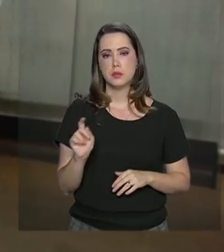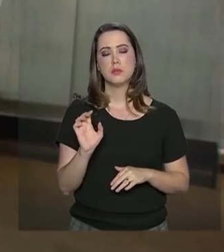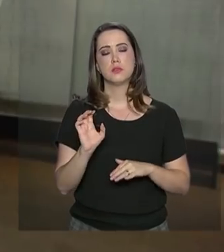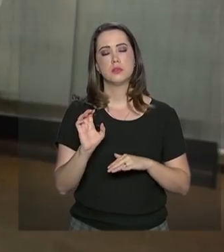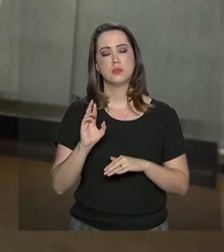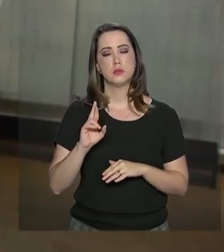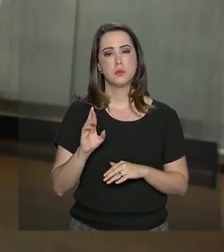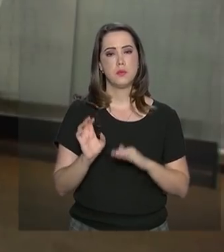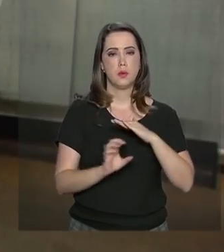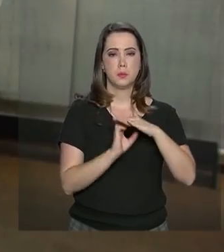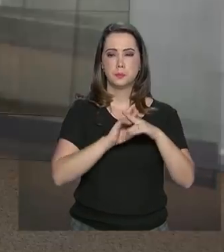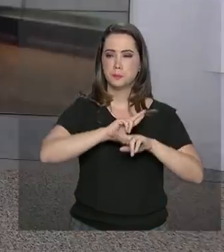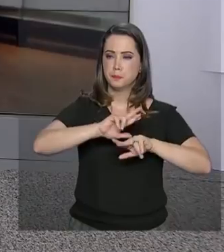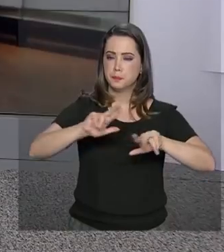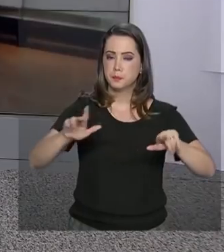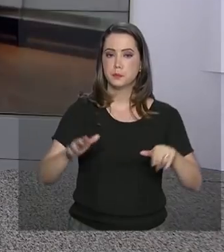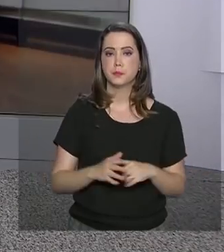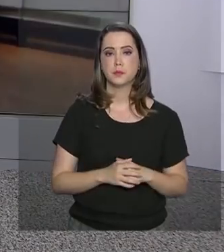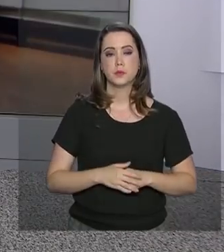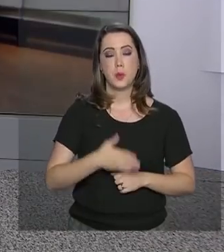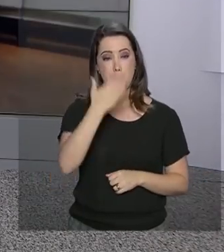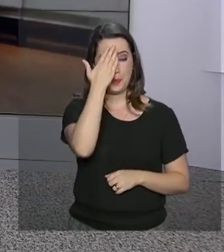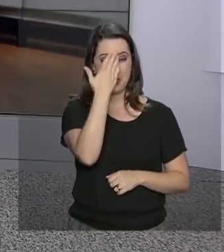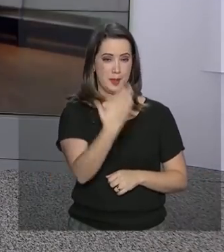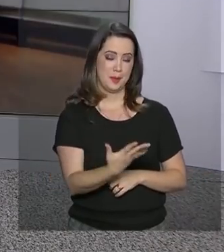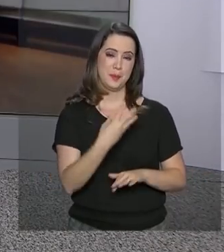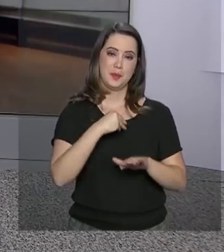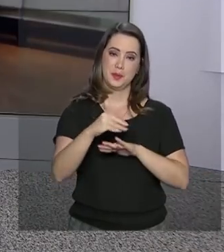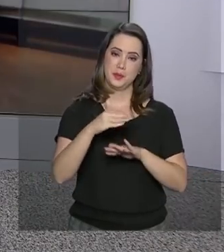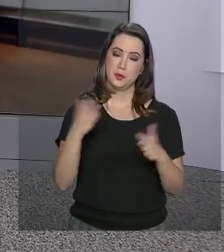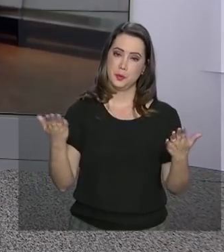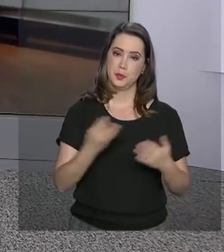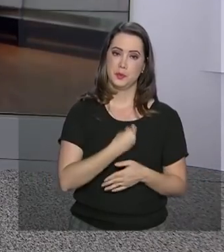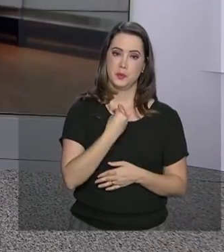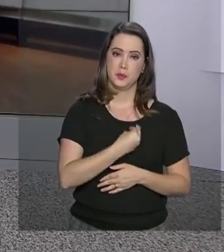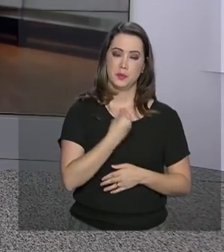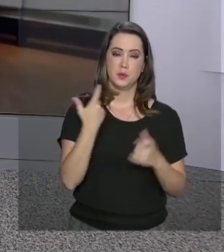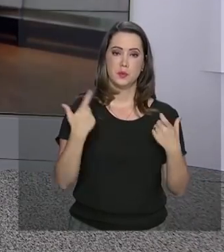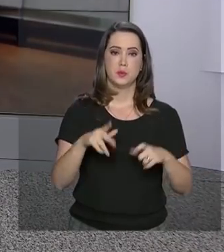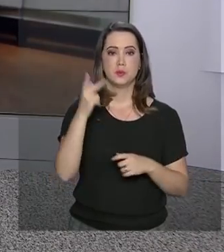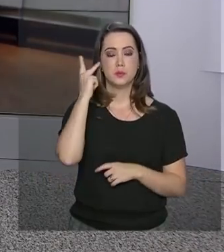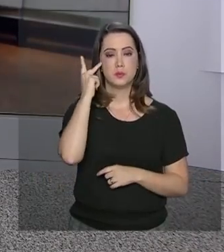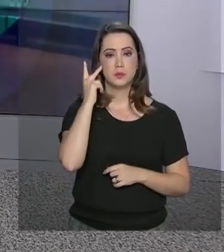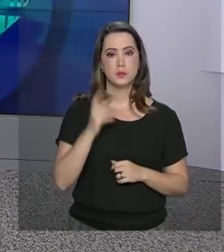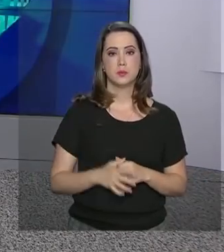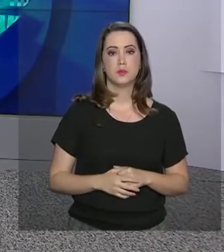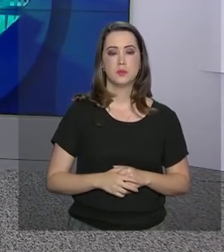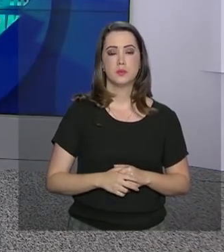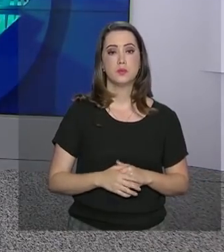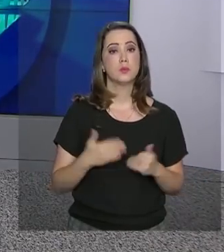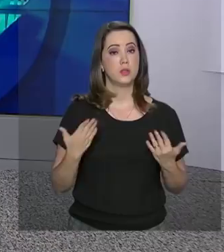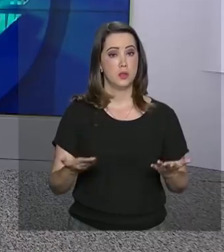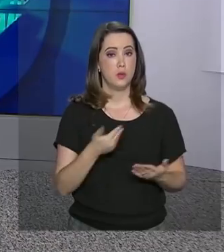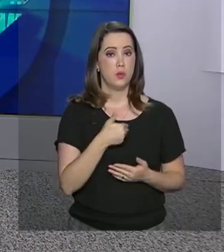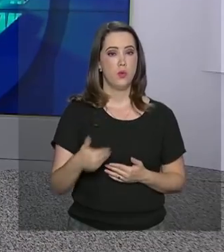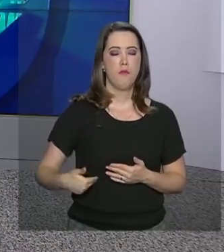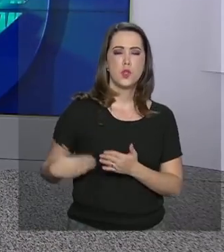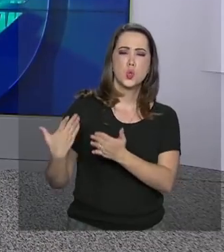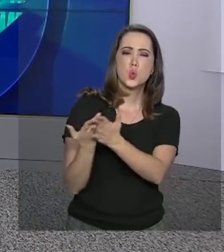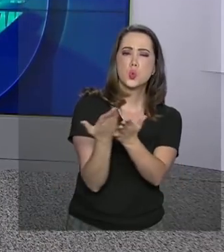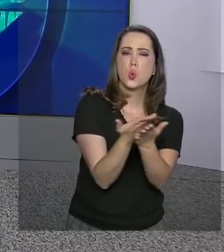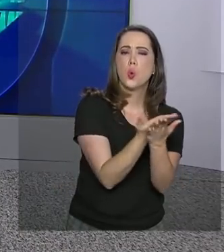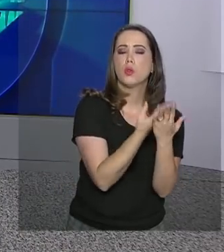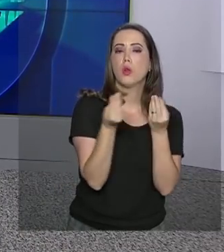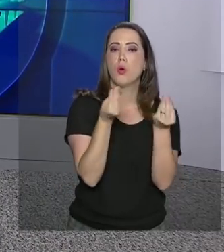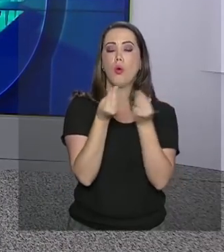empresas. Renata. Obrigada, Ricardo, pelas suas informações ao vivo para a gente, direto de São Paulo. E olha, o governo estuda formas